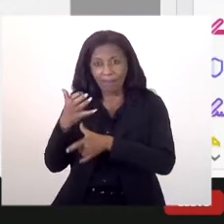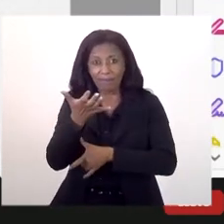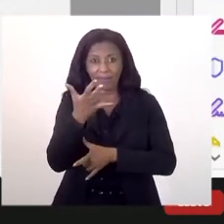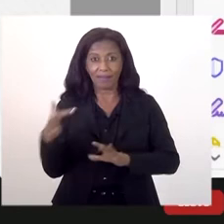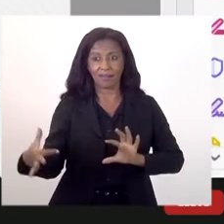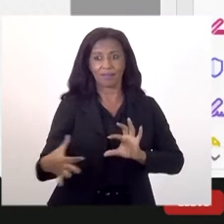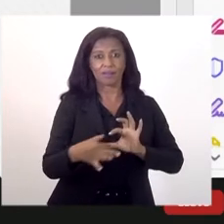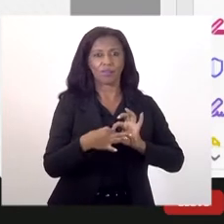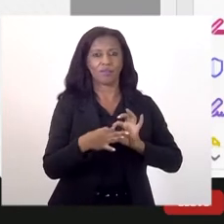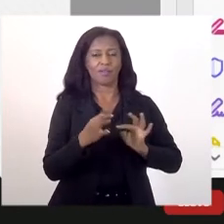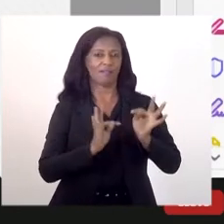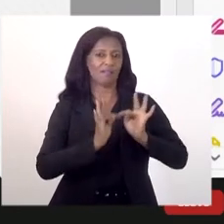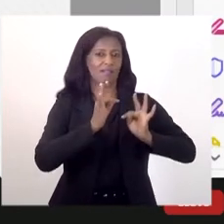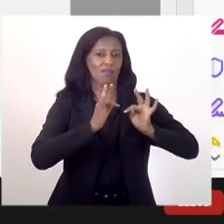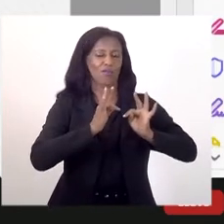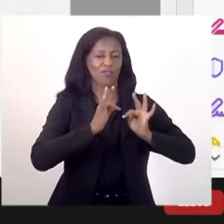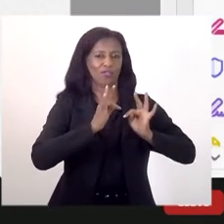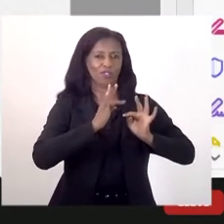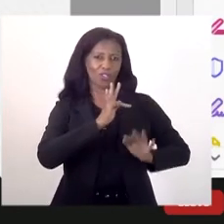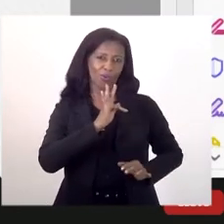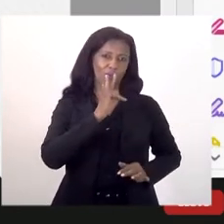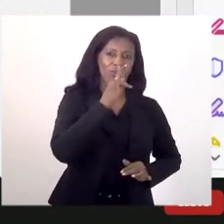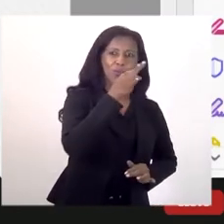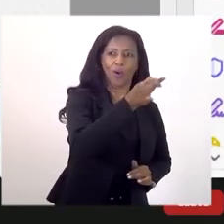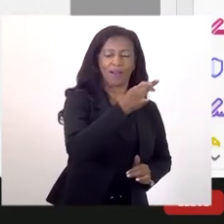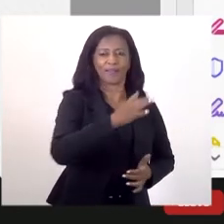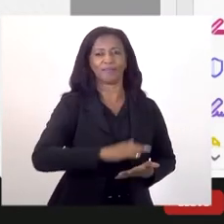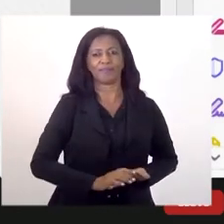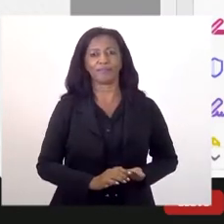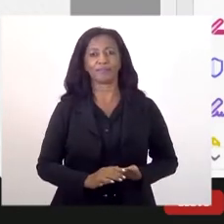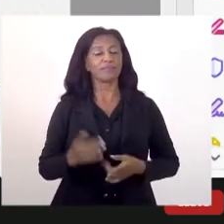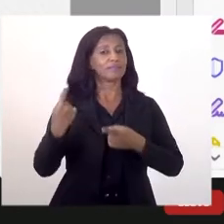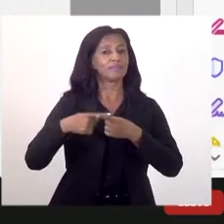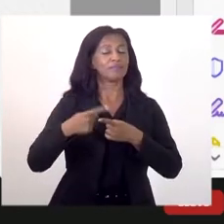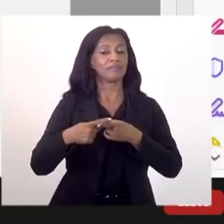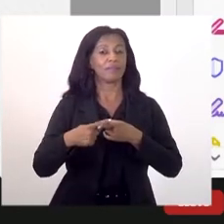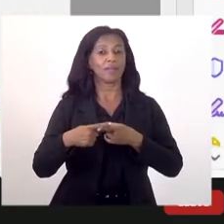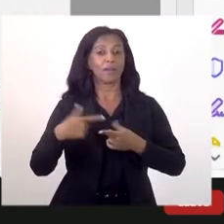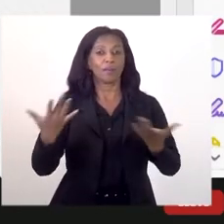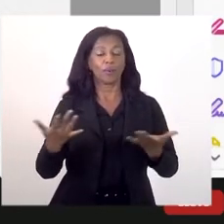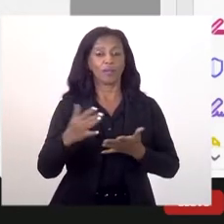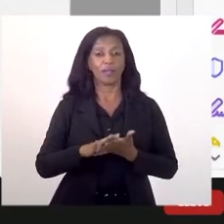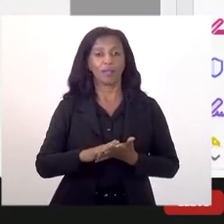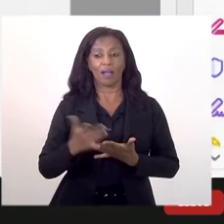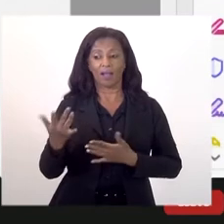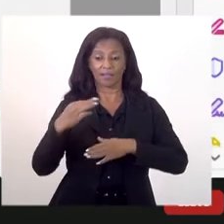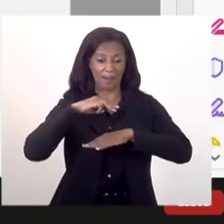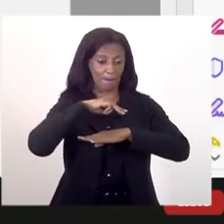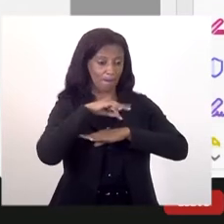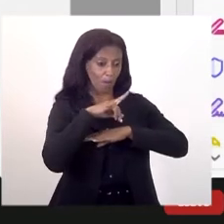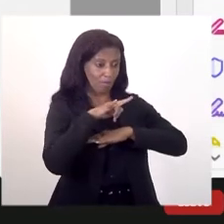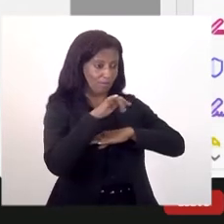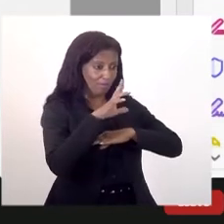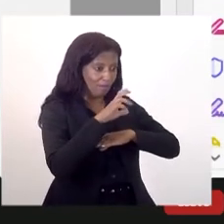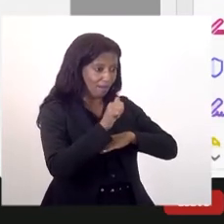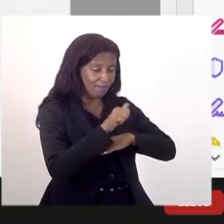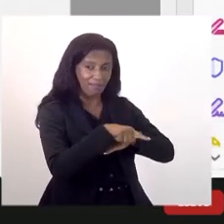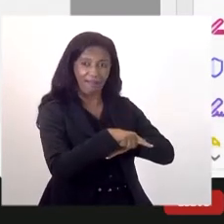tecnologia avançada. Nós queremos indústria de tecnologia avançada. E por quê? Porque, além dela ser mais moderna e mais